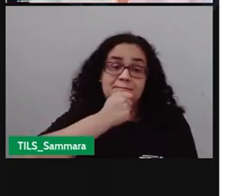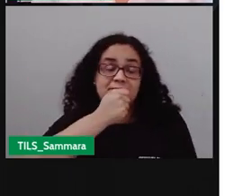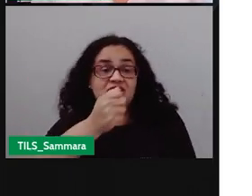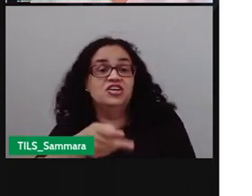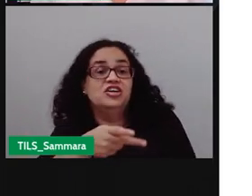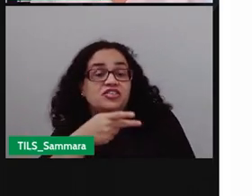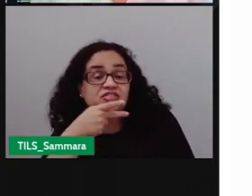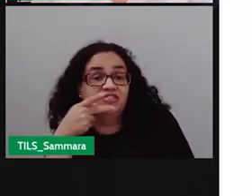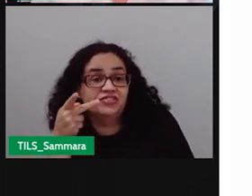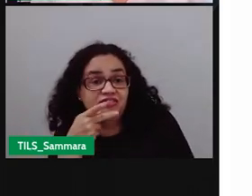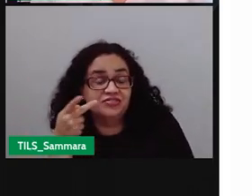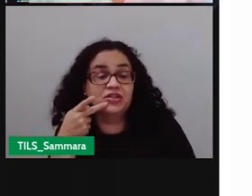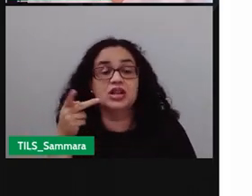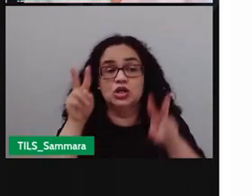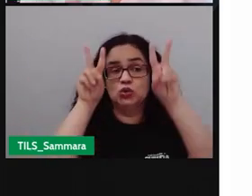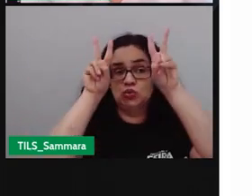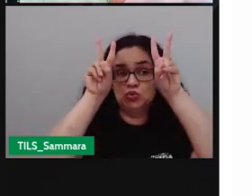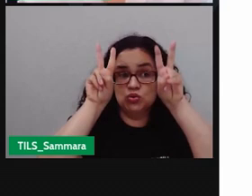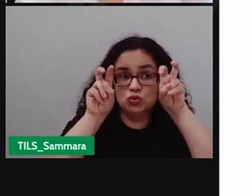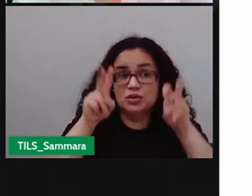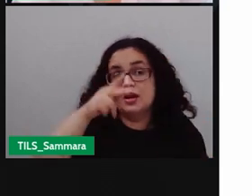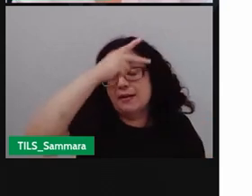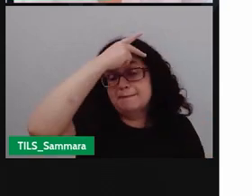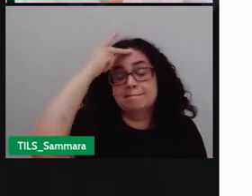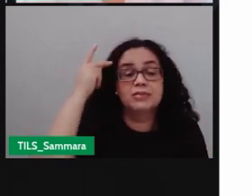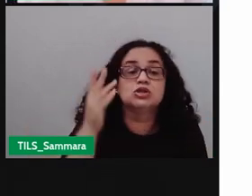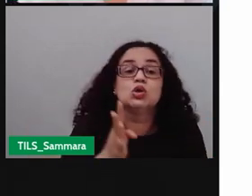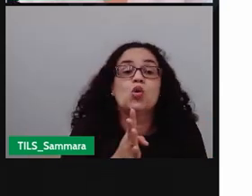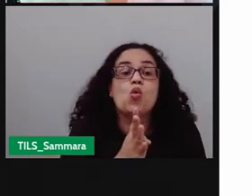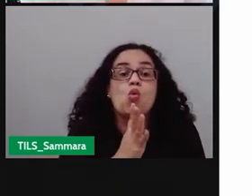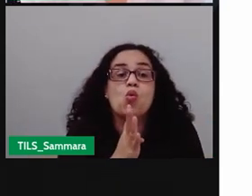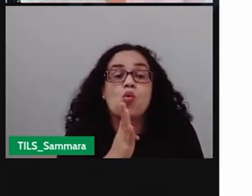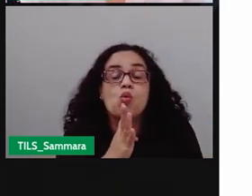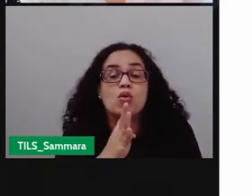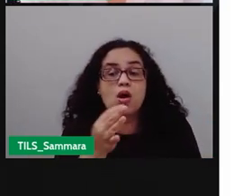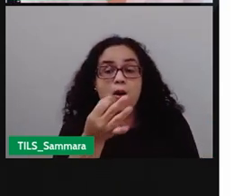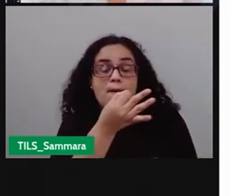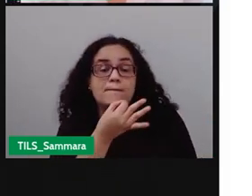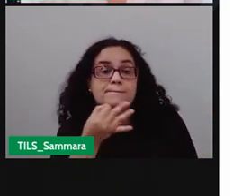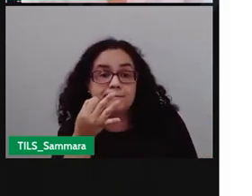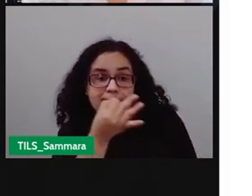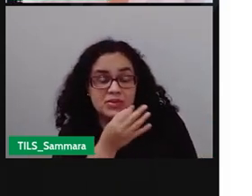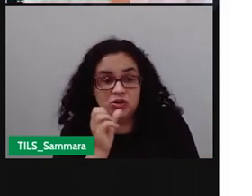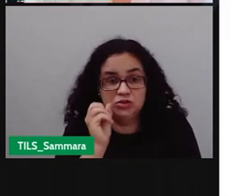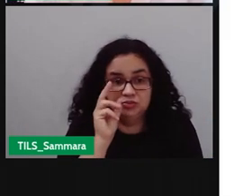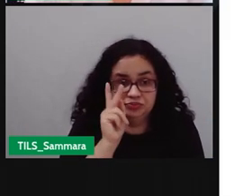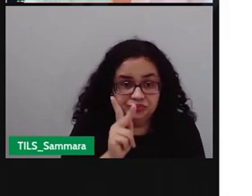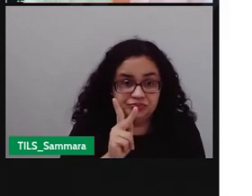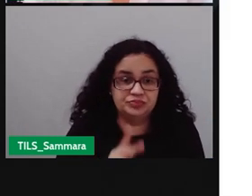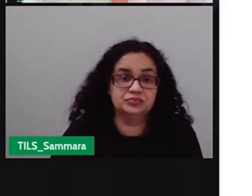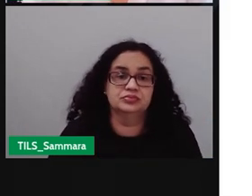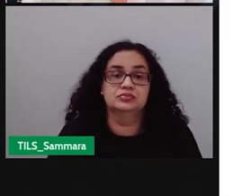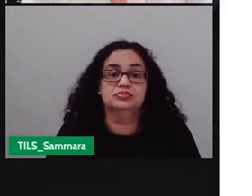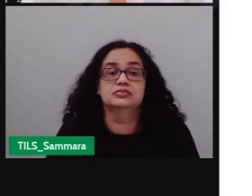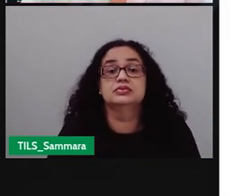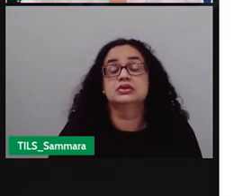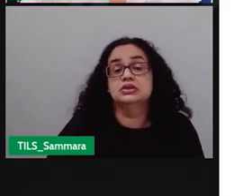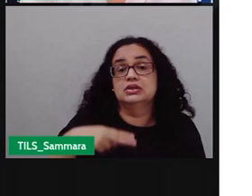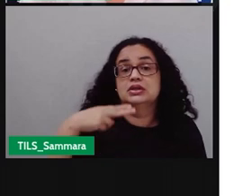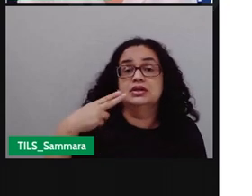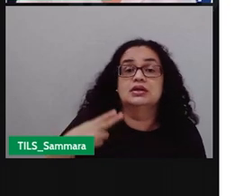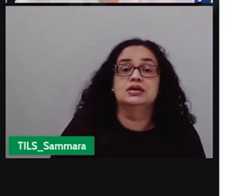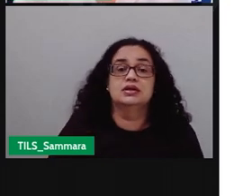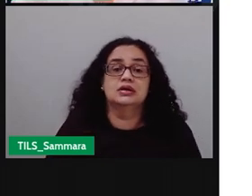fale sobre determinado assunto e que as pessoas conheçam a opinião dela tá bom desta